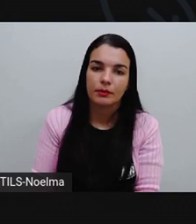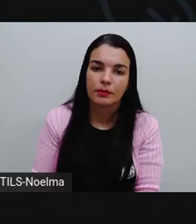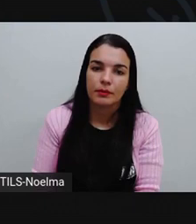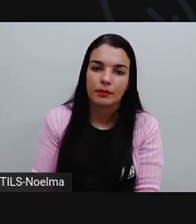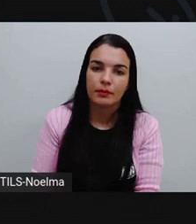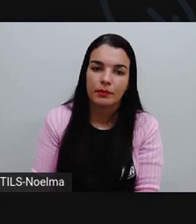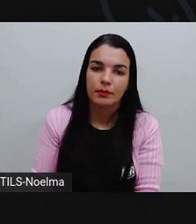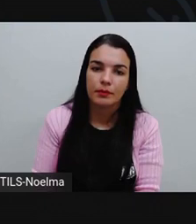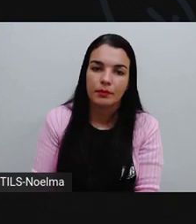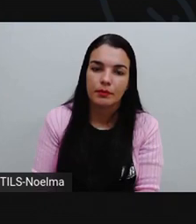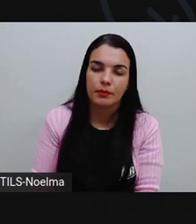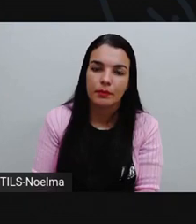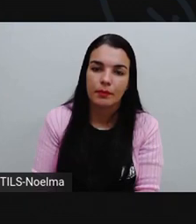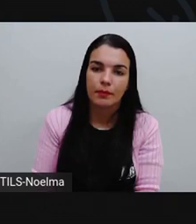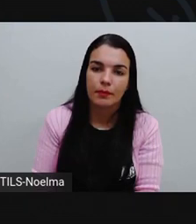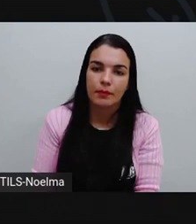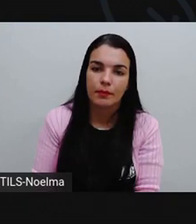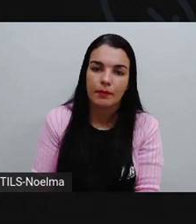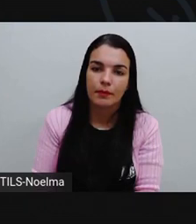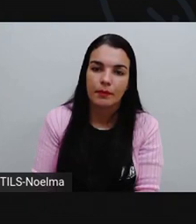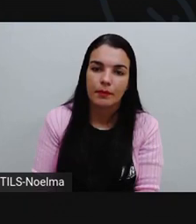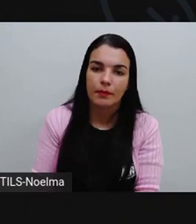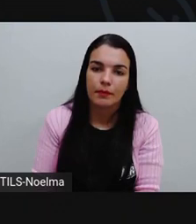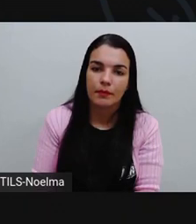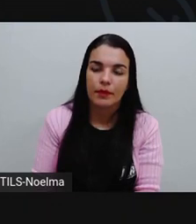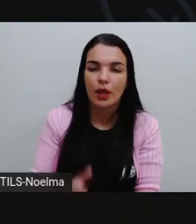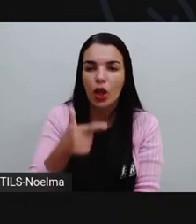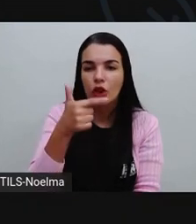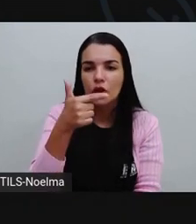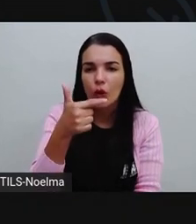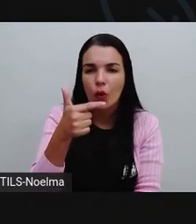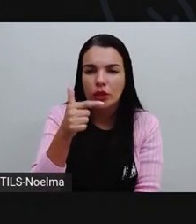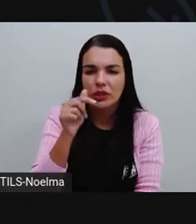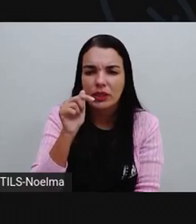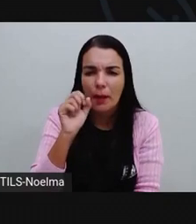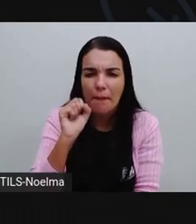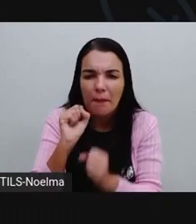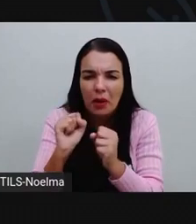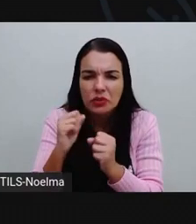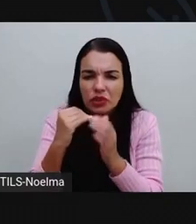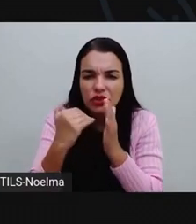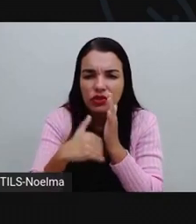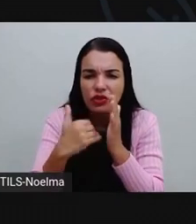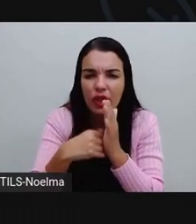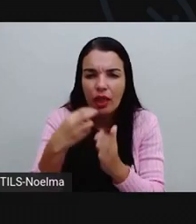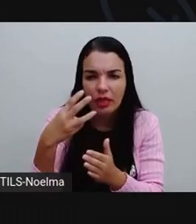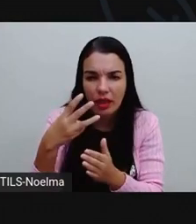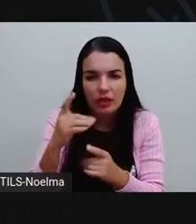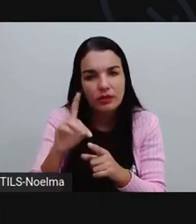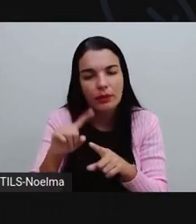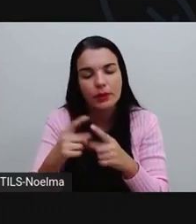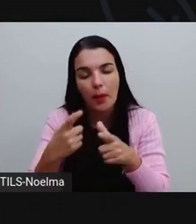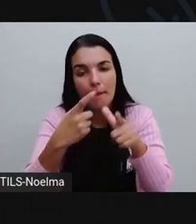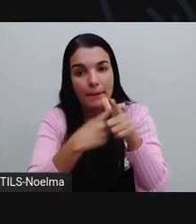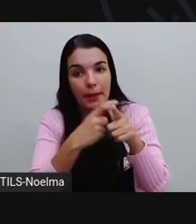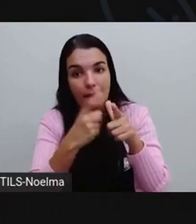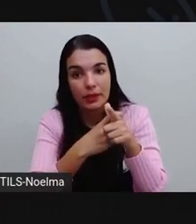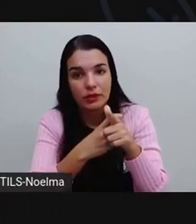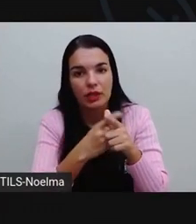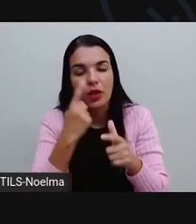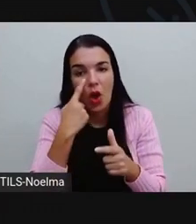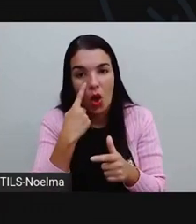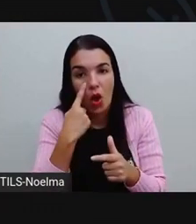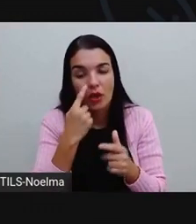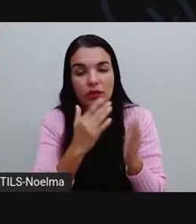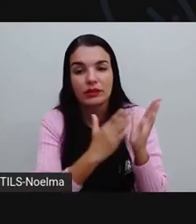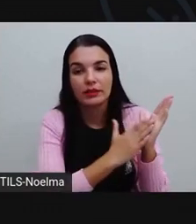2 aqui pode tirar 3? Não, né? Então, a gente tem que fazer o quê? Pegar emprestado. Aqui nesse caso,